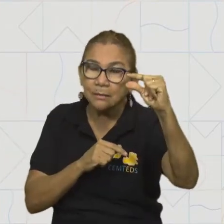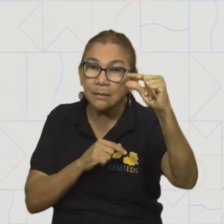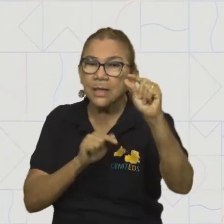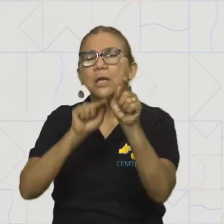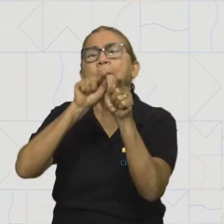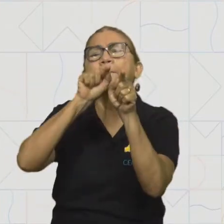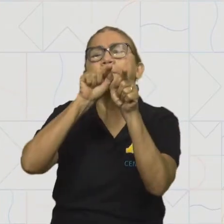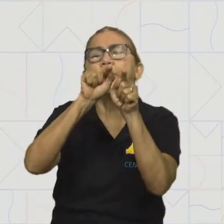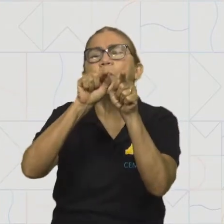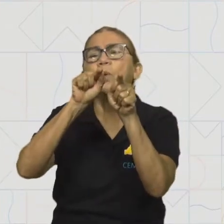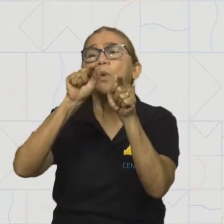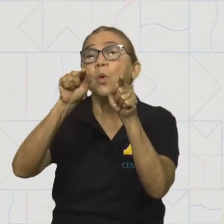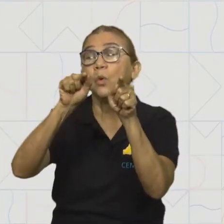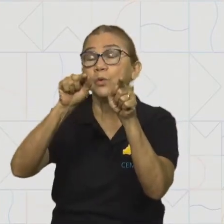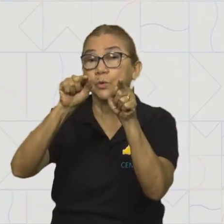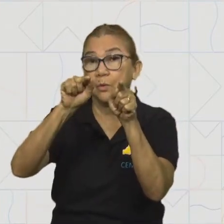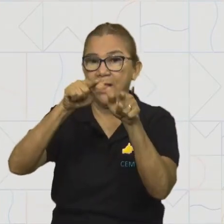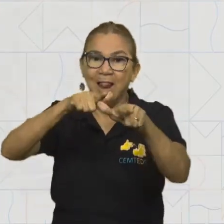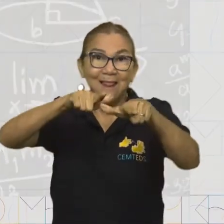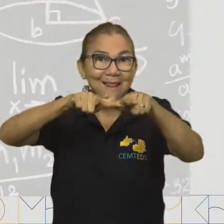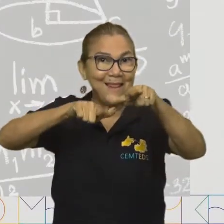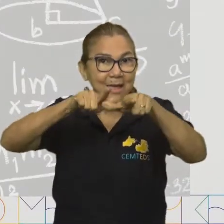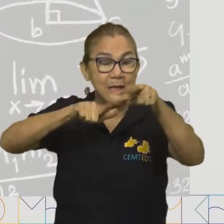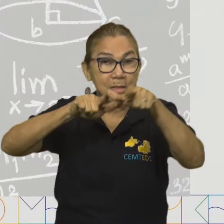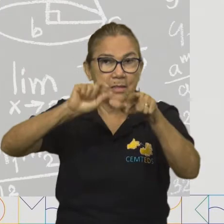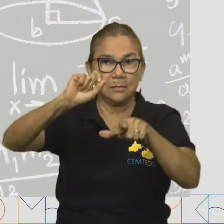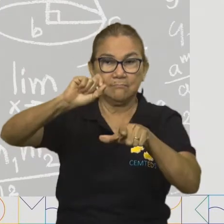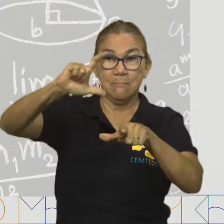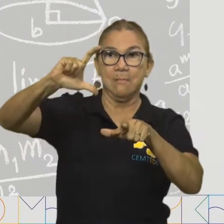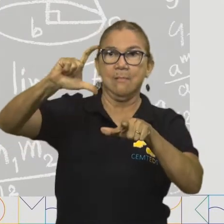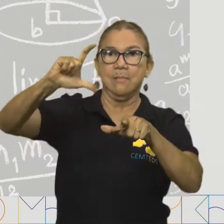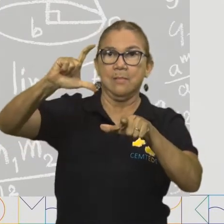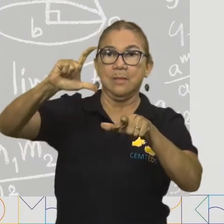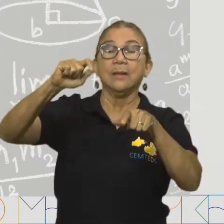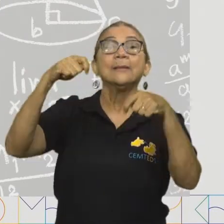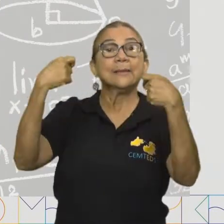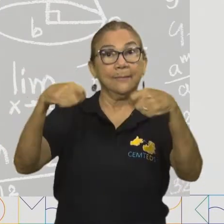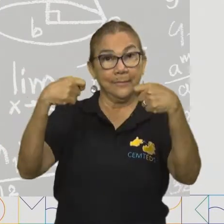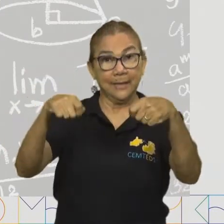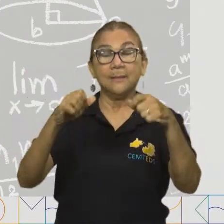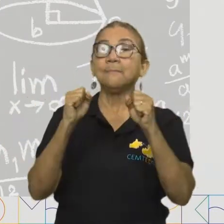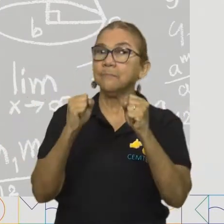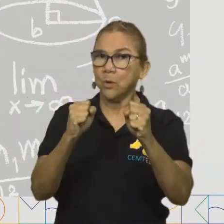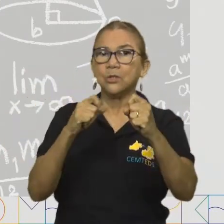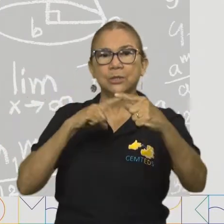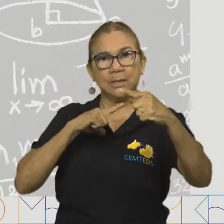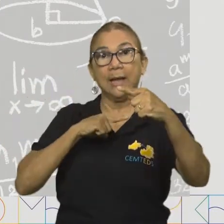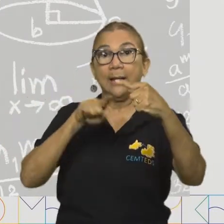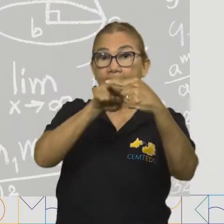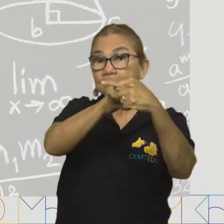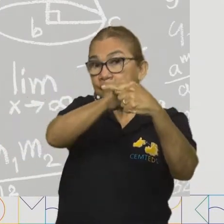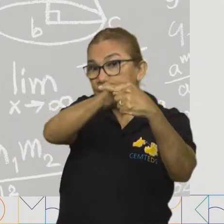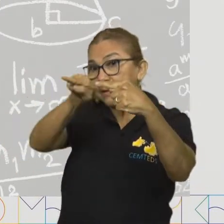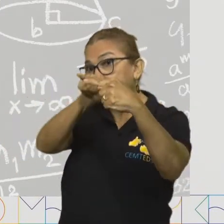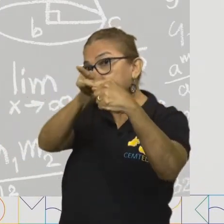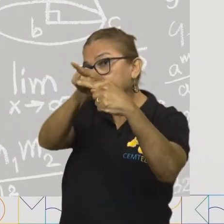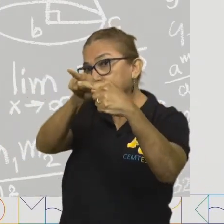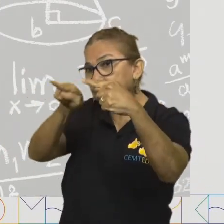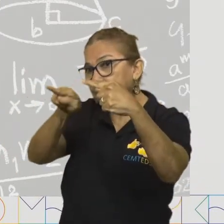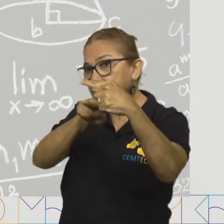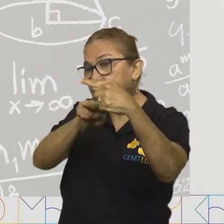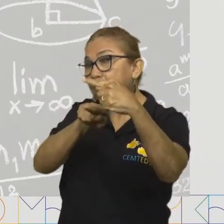nome com uma letra maiúscula, tá bem? As retas também podem possuir setas nas suas pontas,